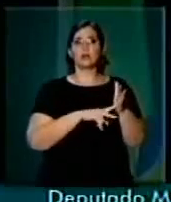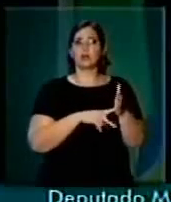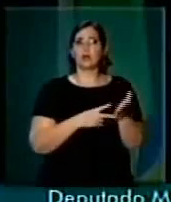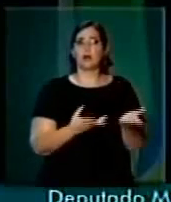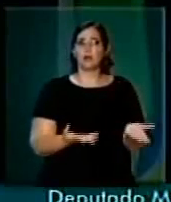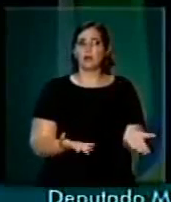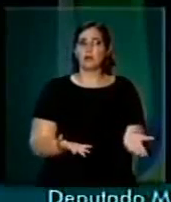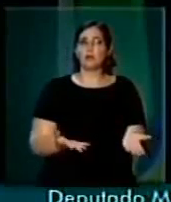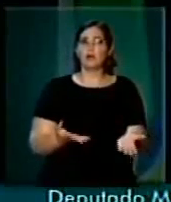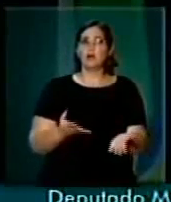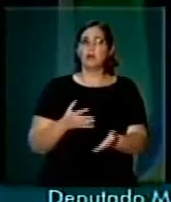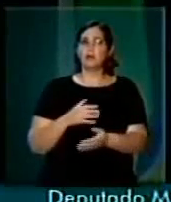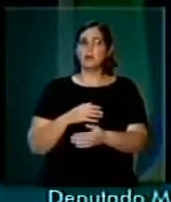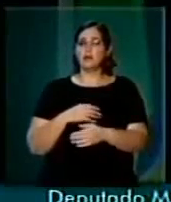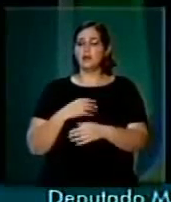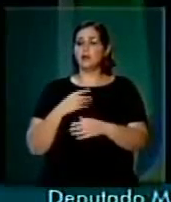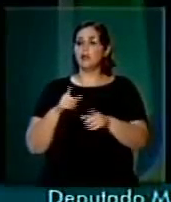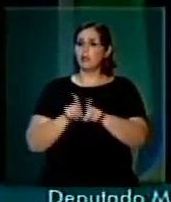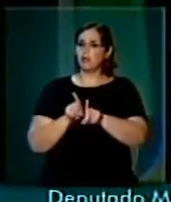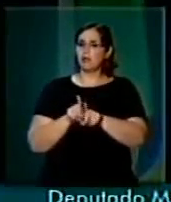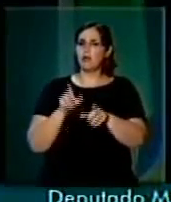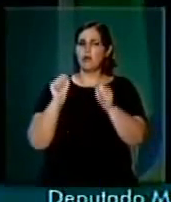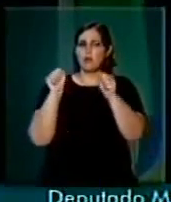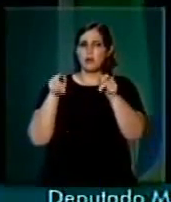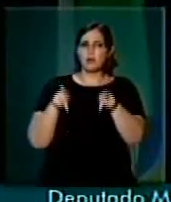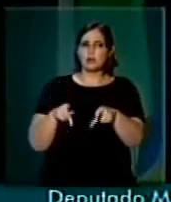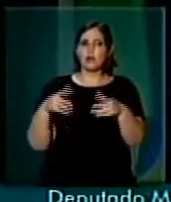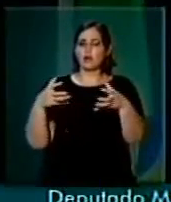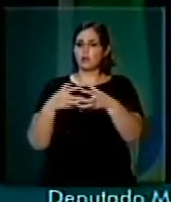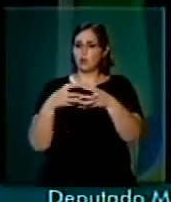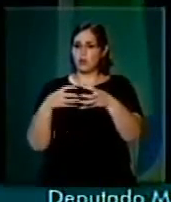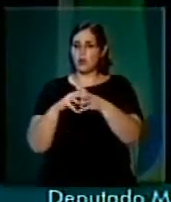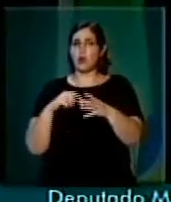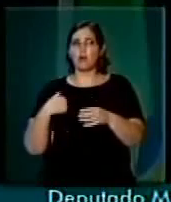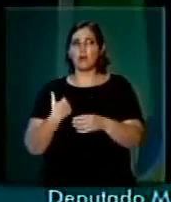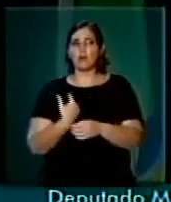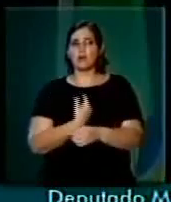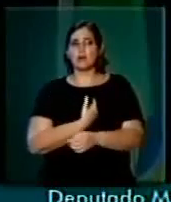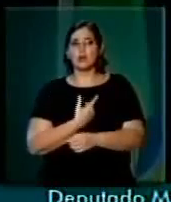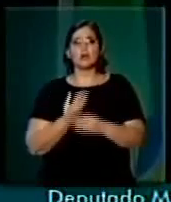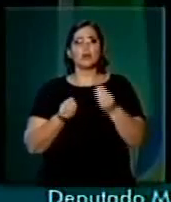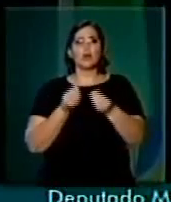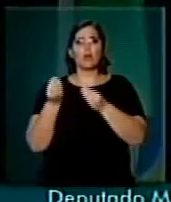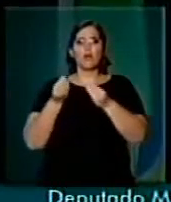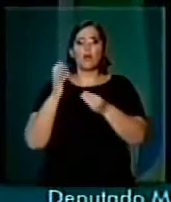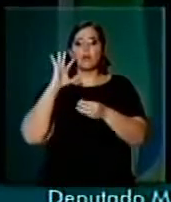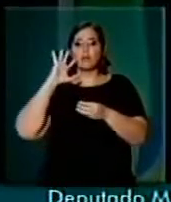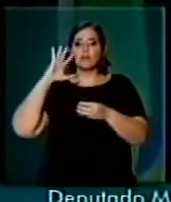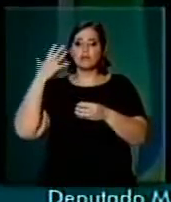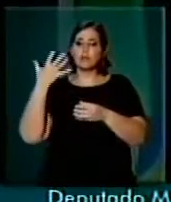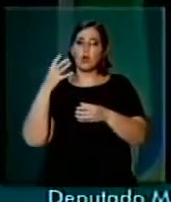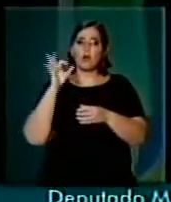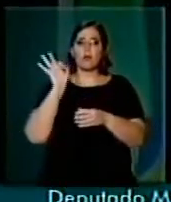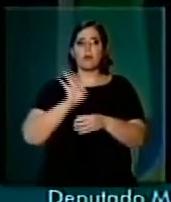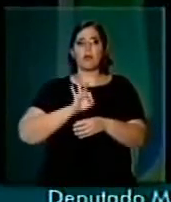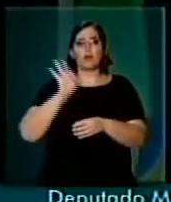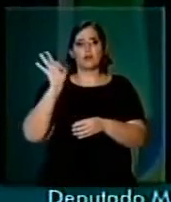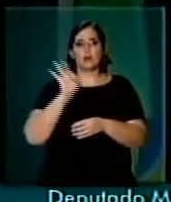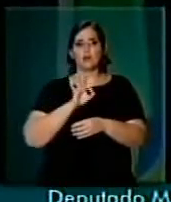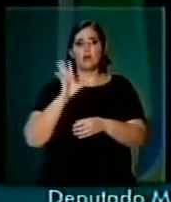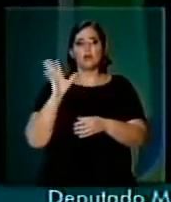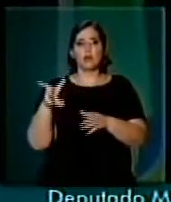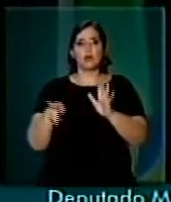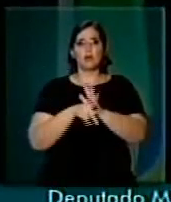representativas dos aposentados e a definição do percentual que será concedida a estas aposentadorias.